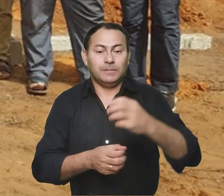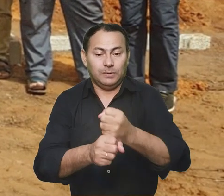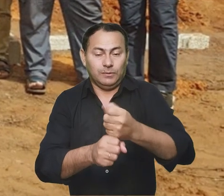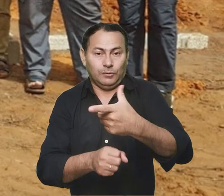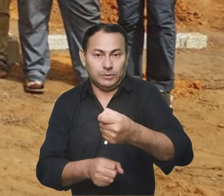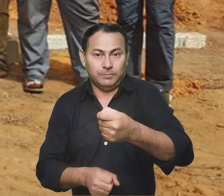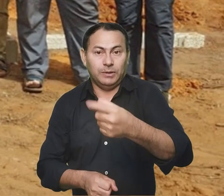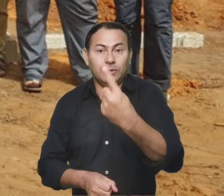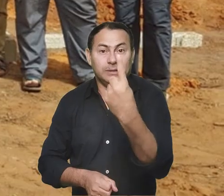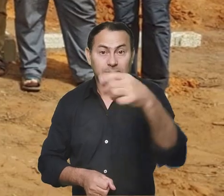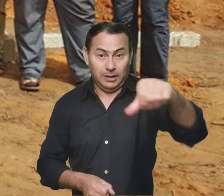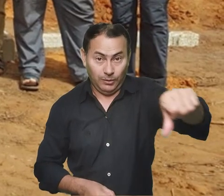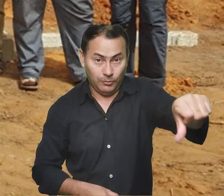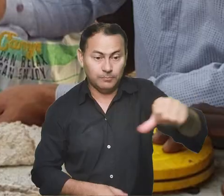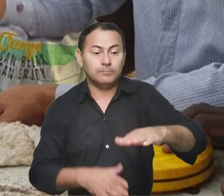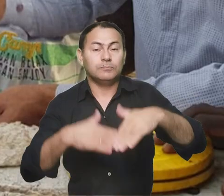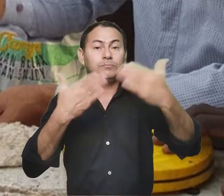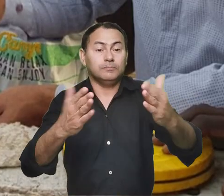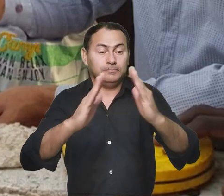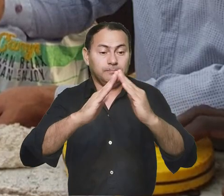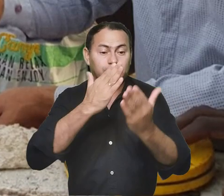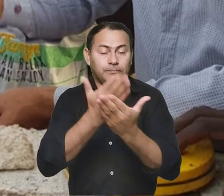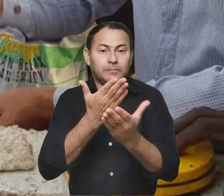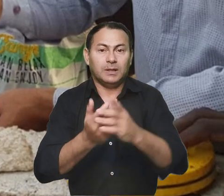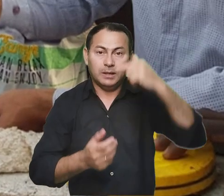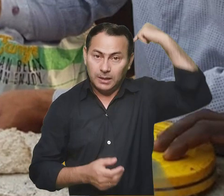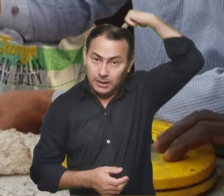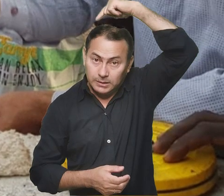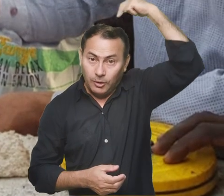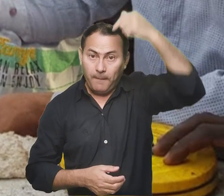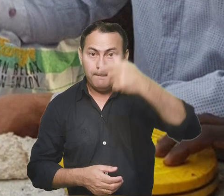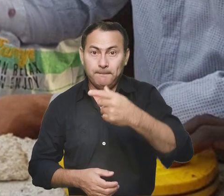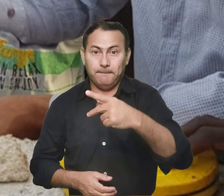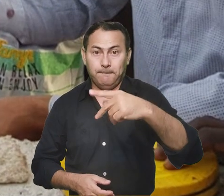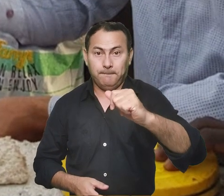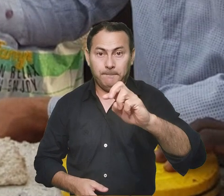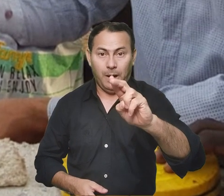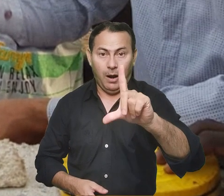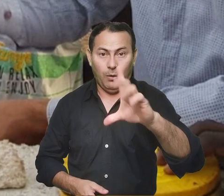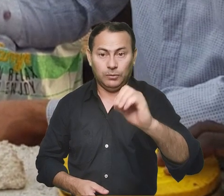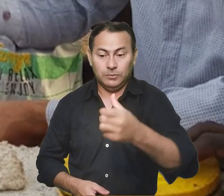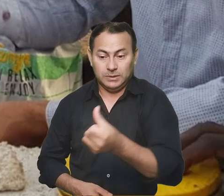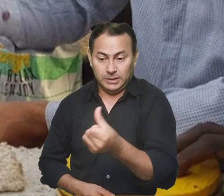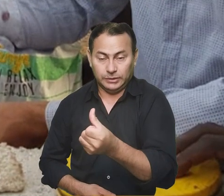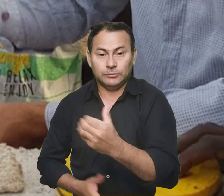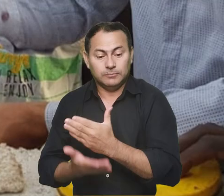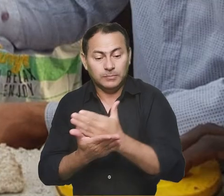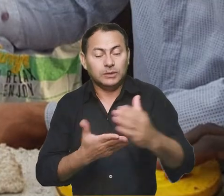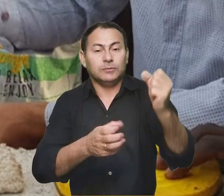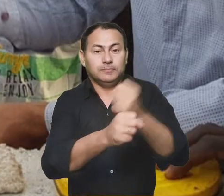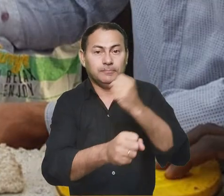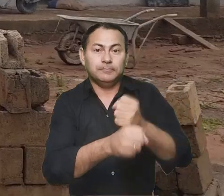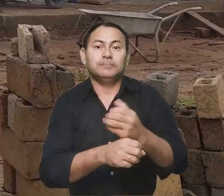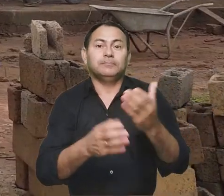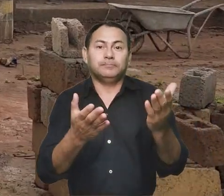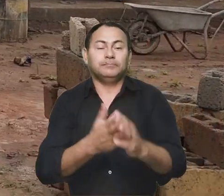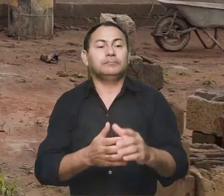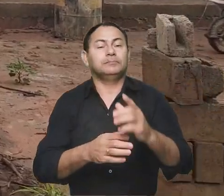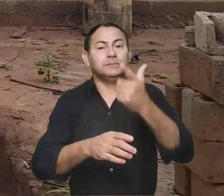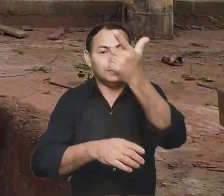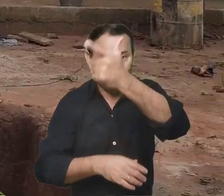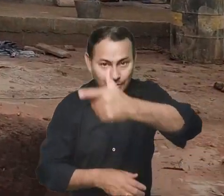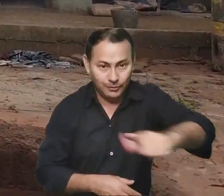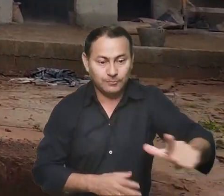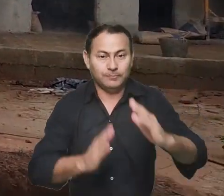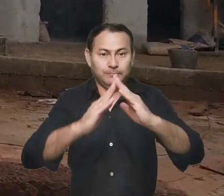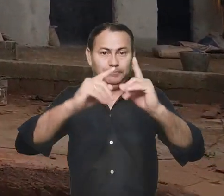concretizado em 2019, quando a escola São Paulo VI começou a ser construída. E para isso,